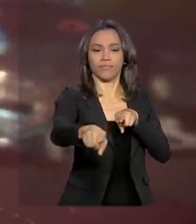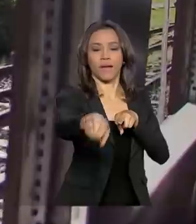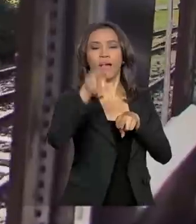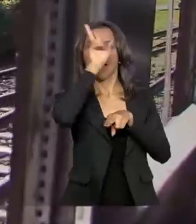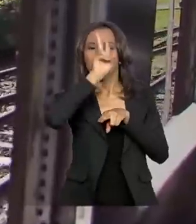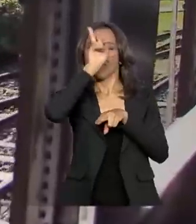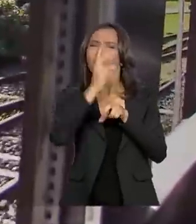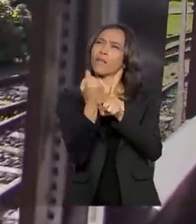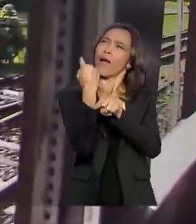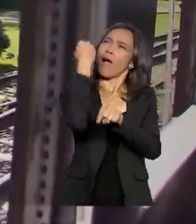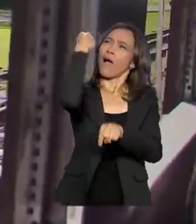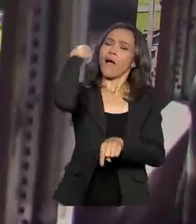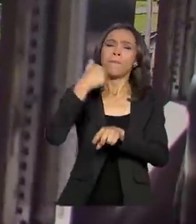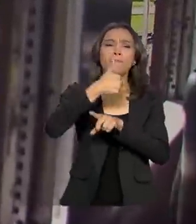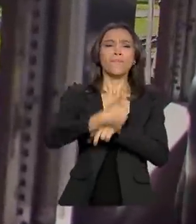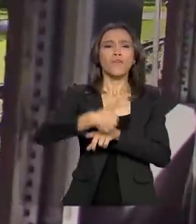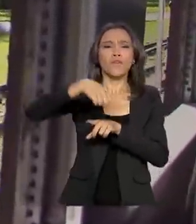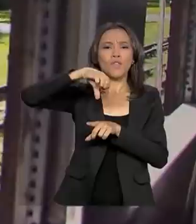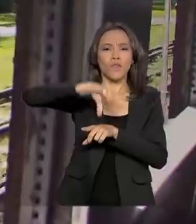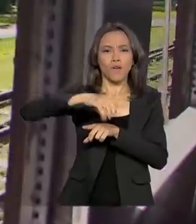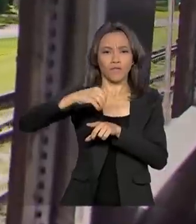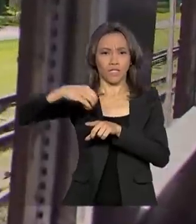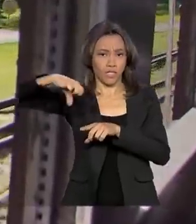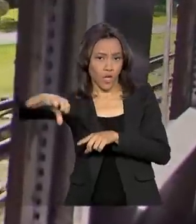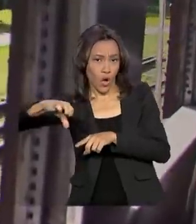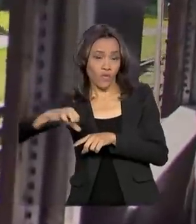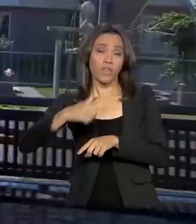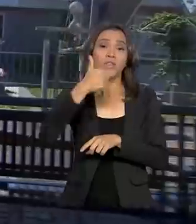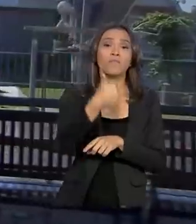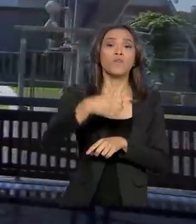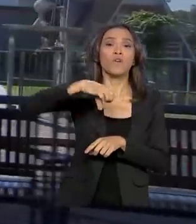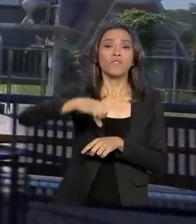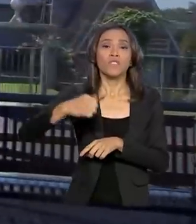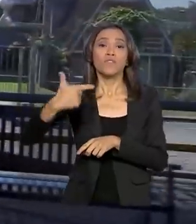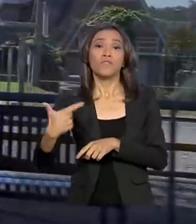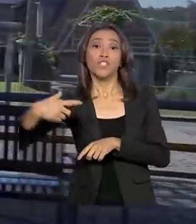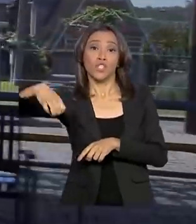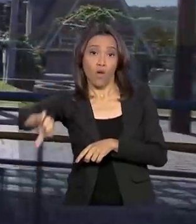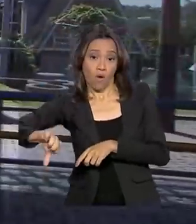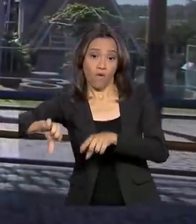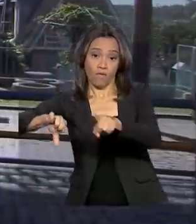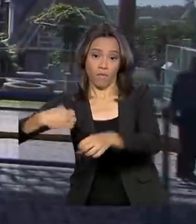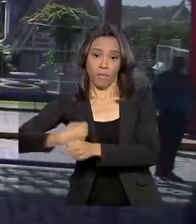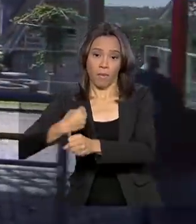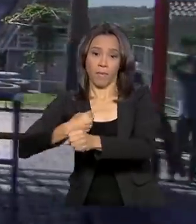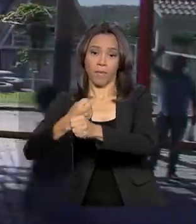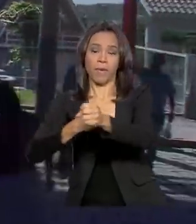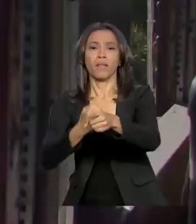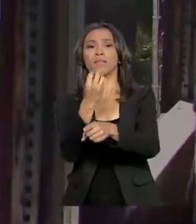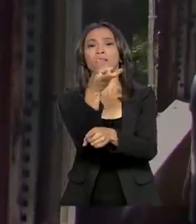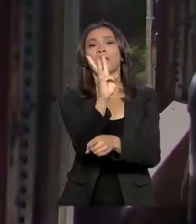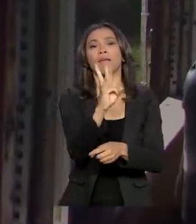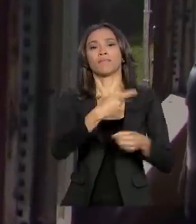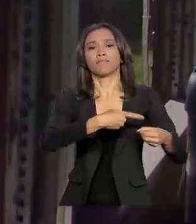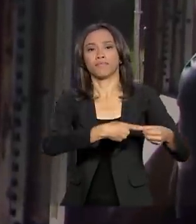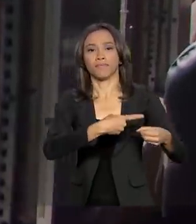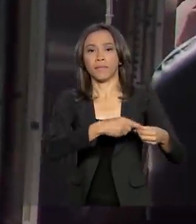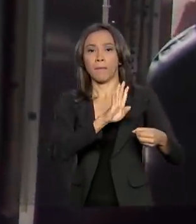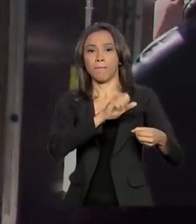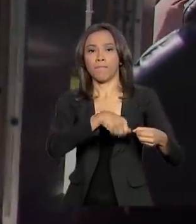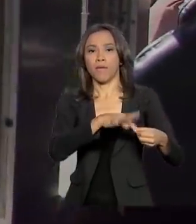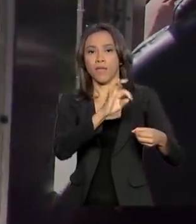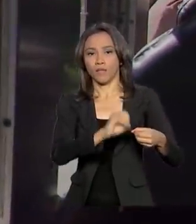construída entre 1909 e 1929. Ela percorre um trecho entre três cidades, Bento